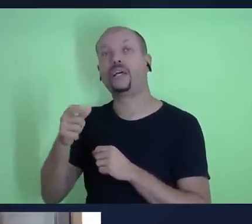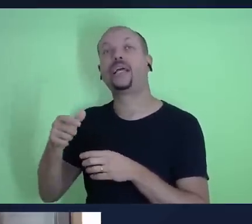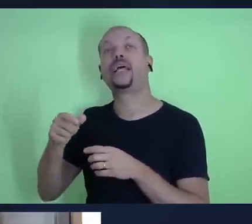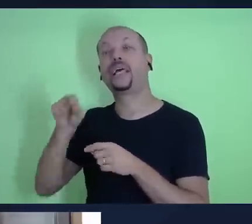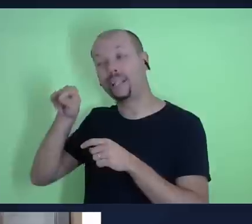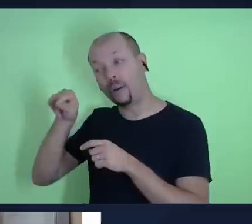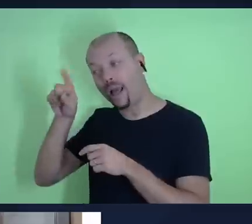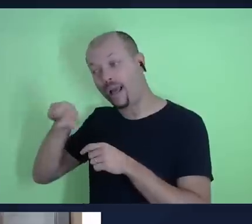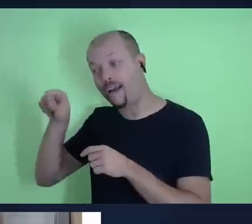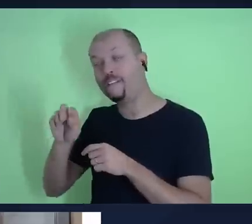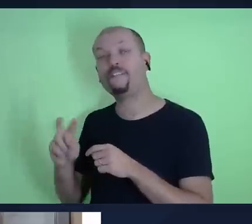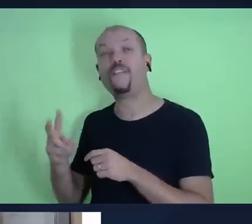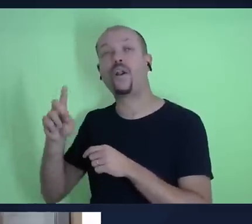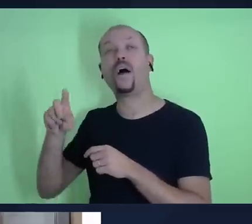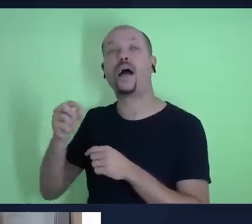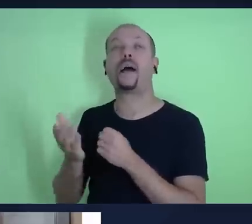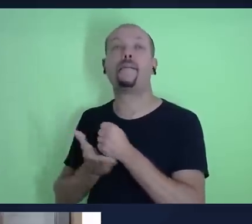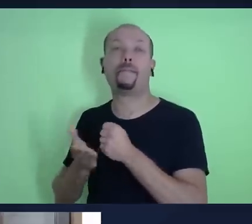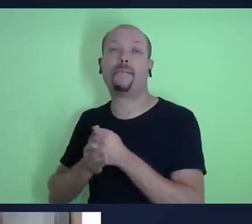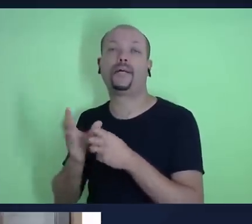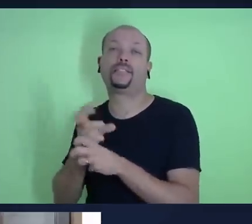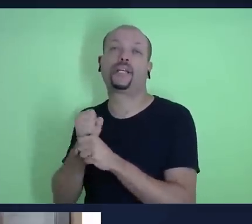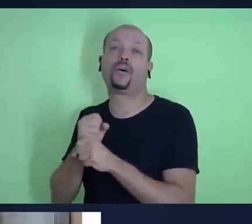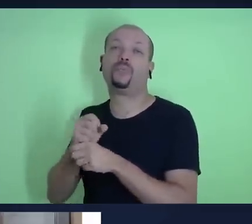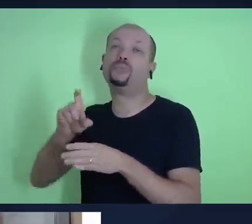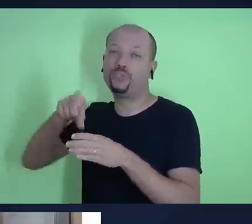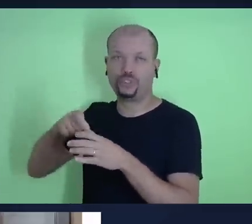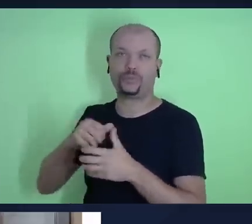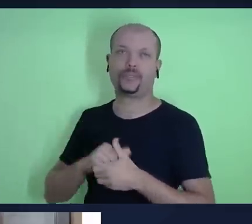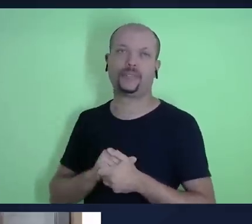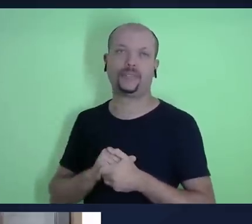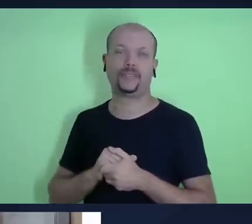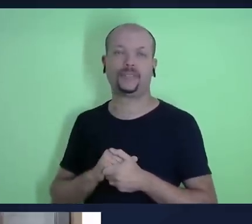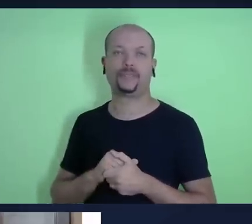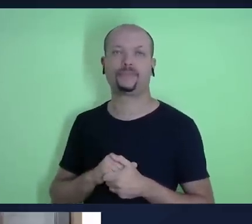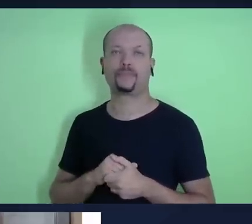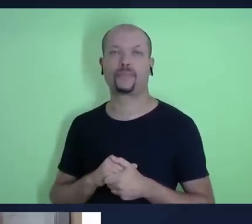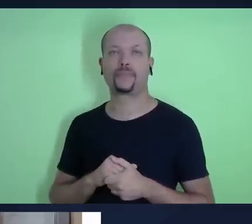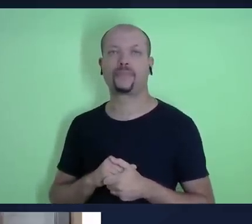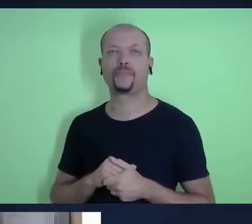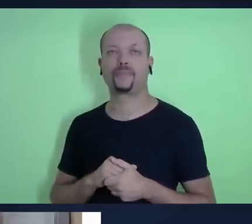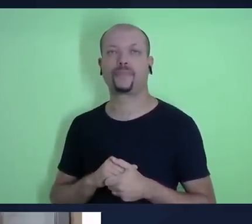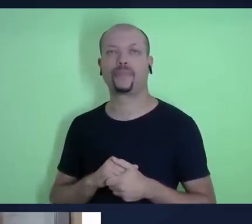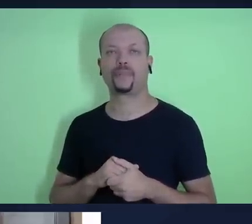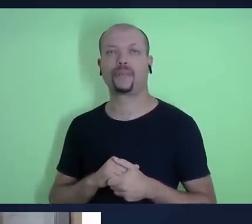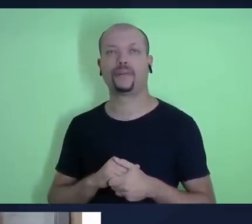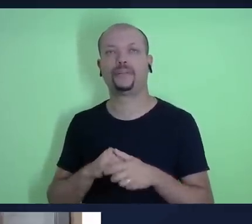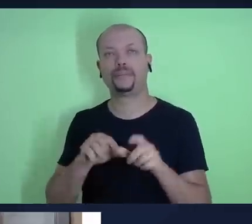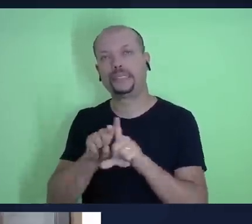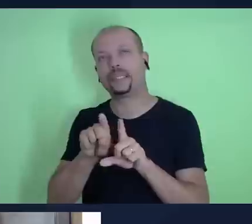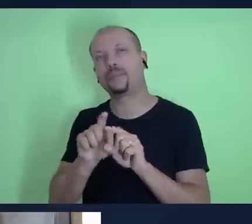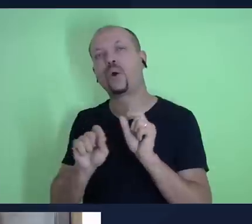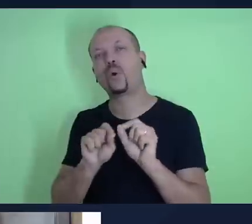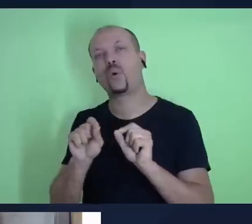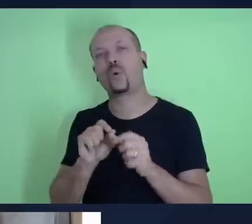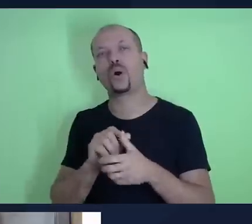resultado bruto é a base de cálculo pro dízimo certo e naquilo em que tanto